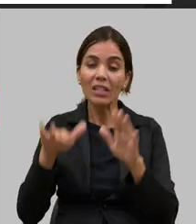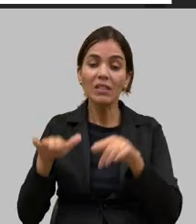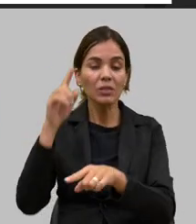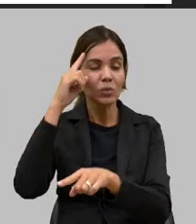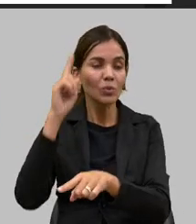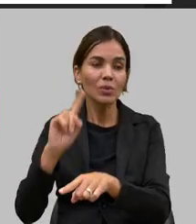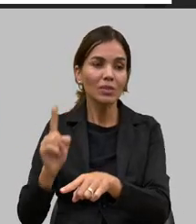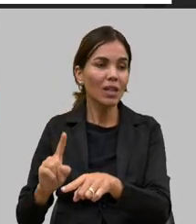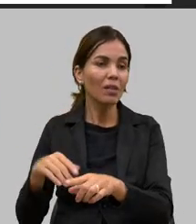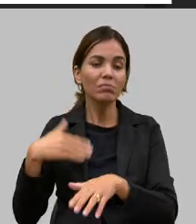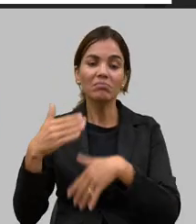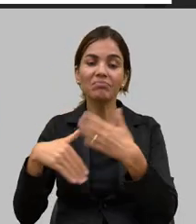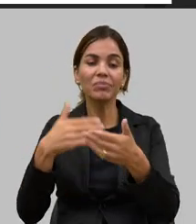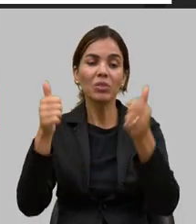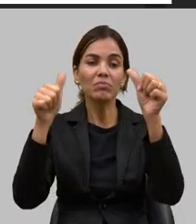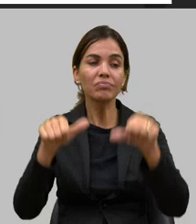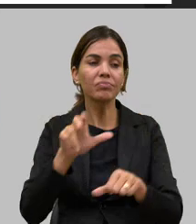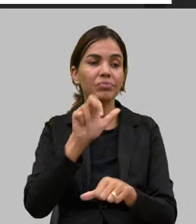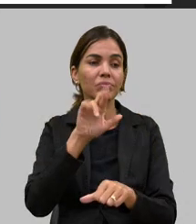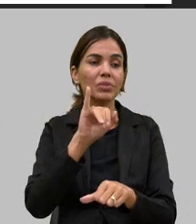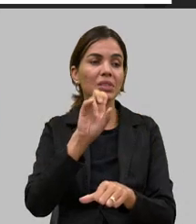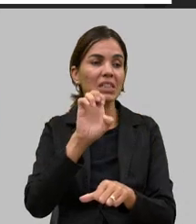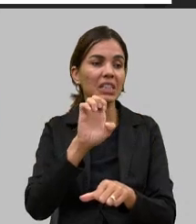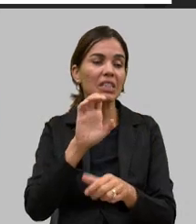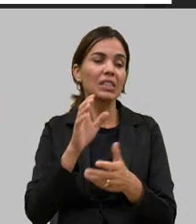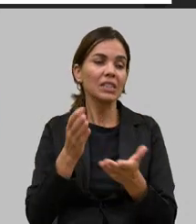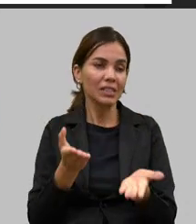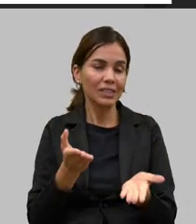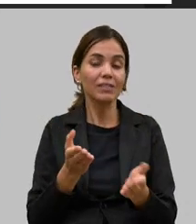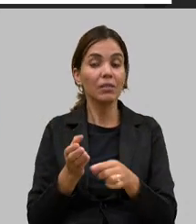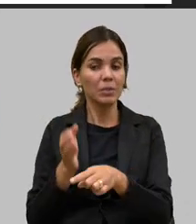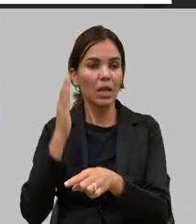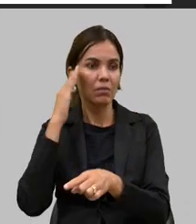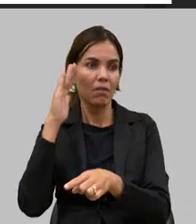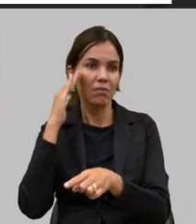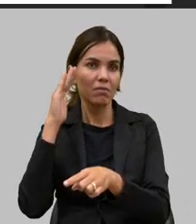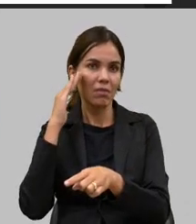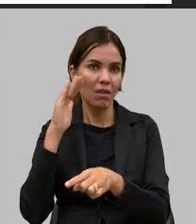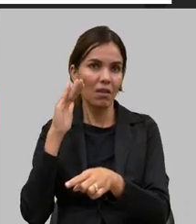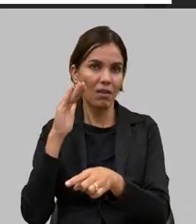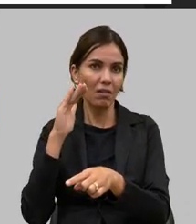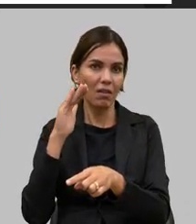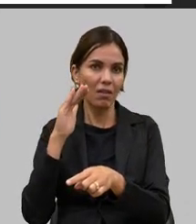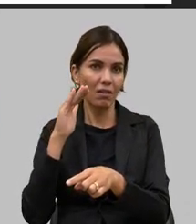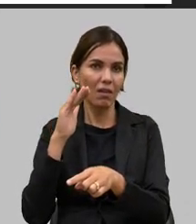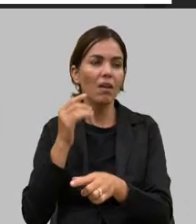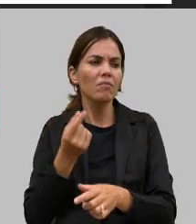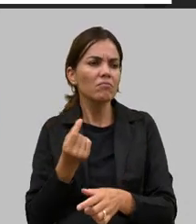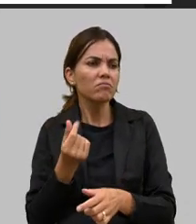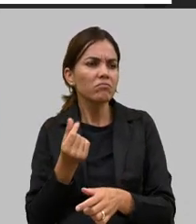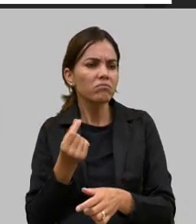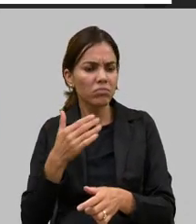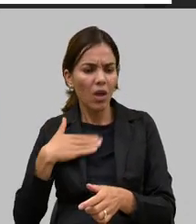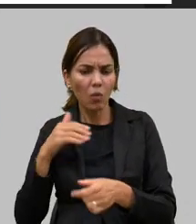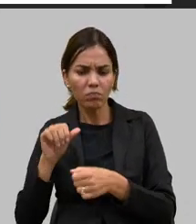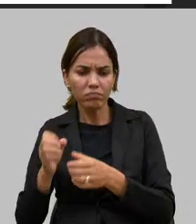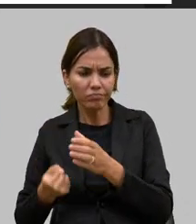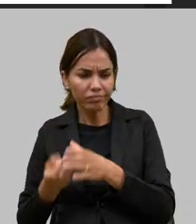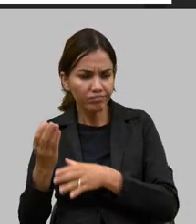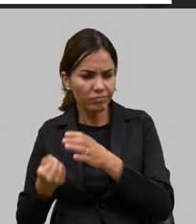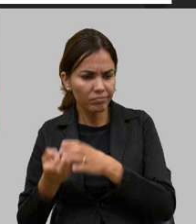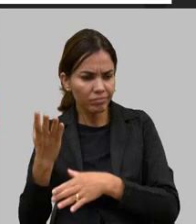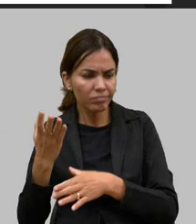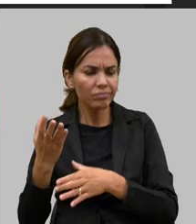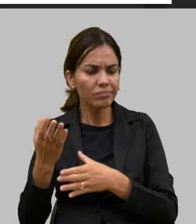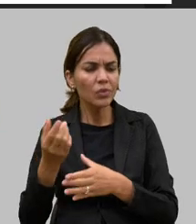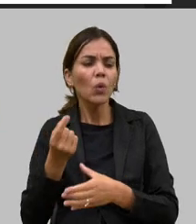crise do setor leiteiro todo mundo é culpado mas o produtor tem que também entender que ele tem que saber o custo da sua produção e a EMATER traz